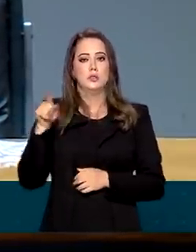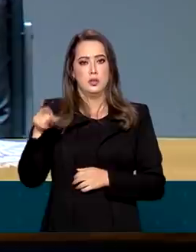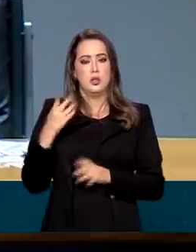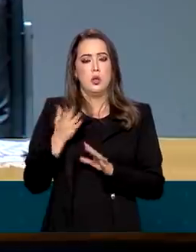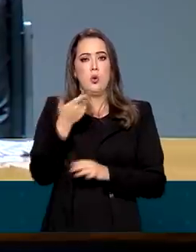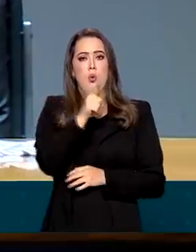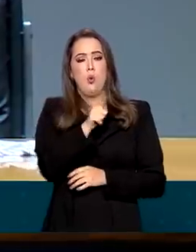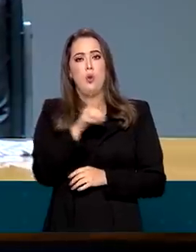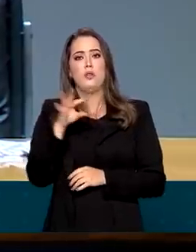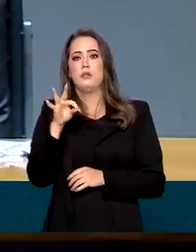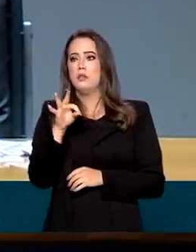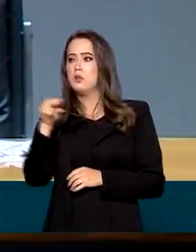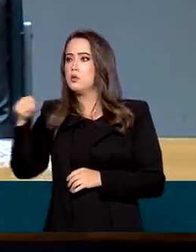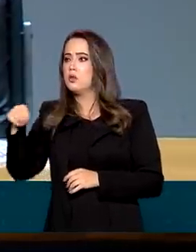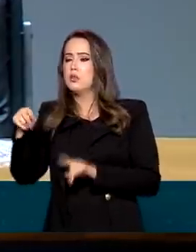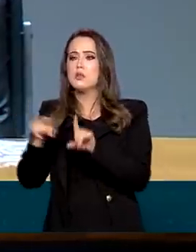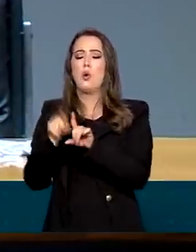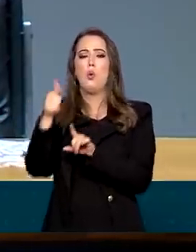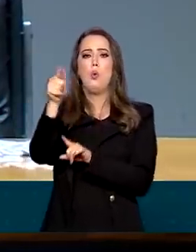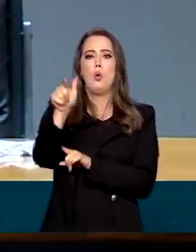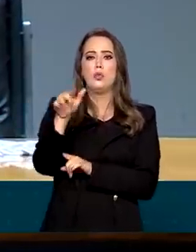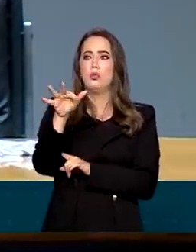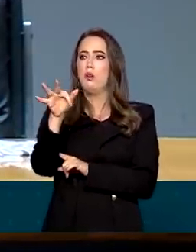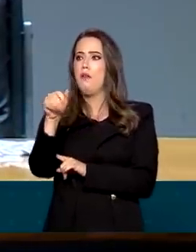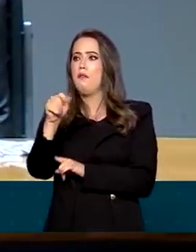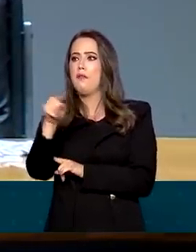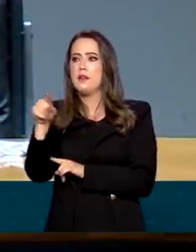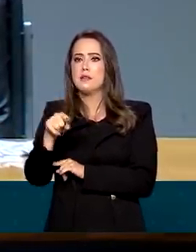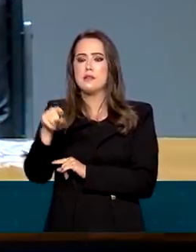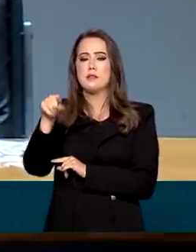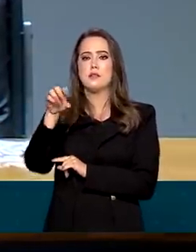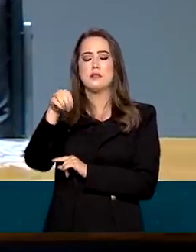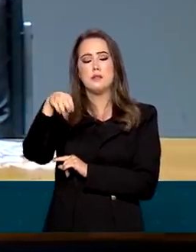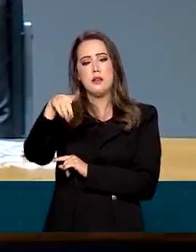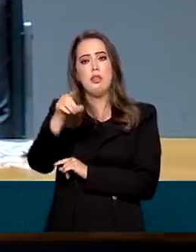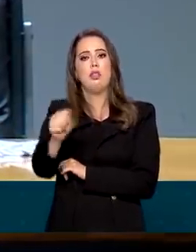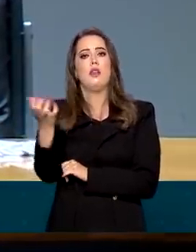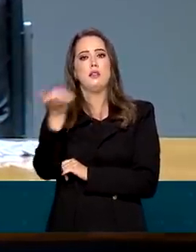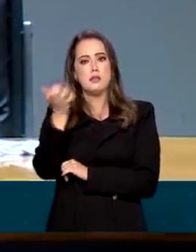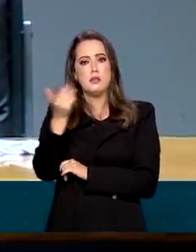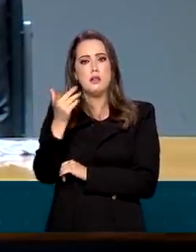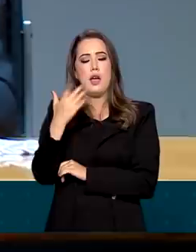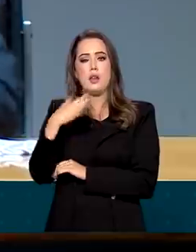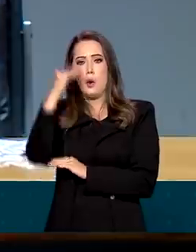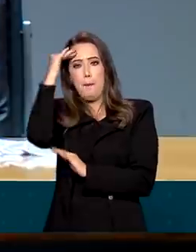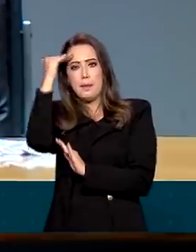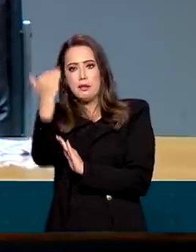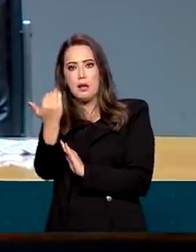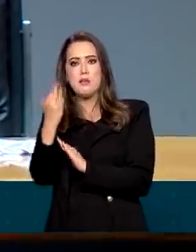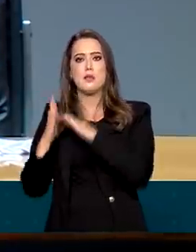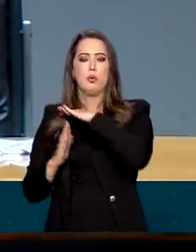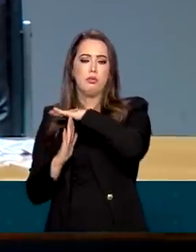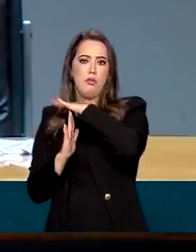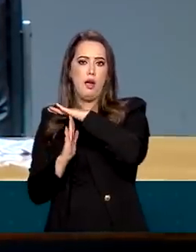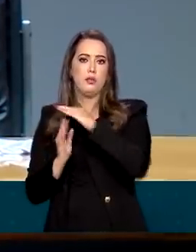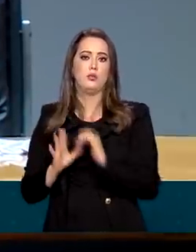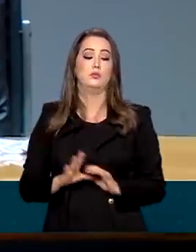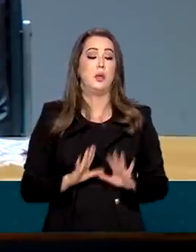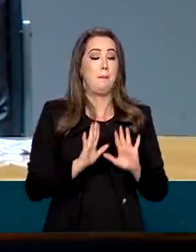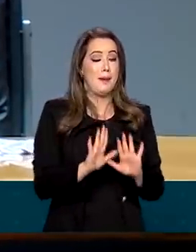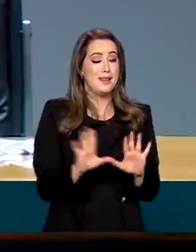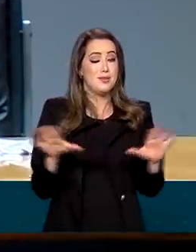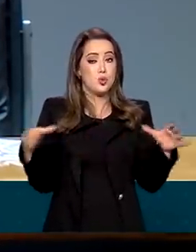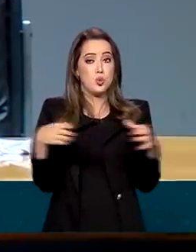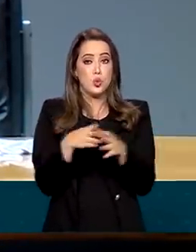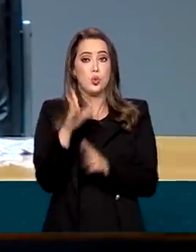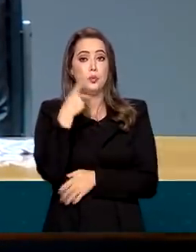Tesouro, o outro é secretário da Fazenda, tomando conta da Fazenda, eles querem que fique no 300, que fique dentro do teto. A ala política, naturalmente, olhando